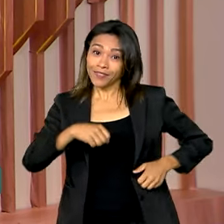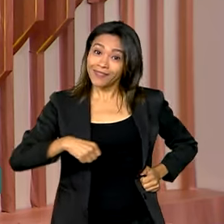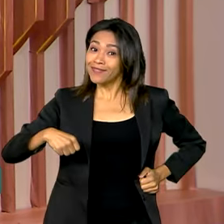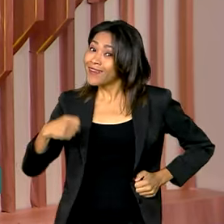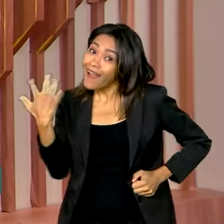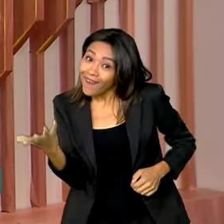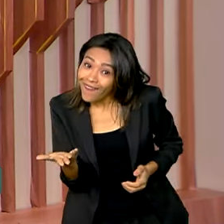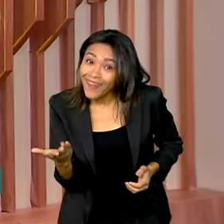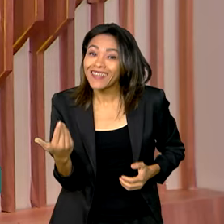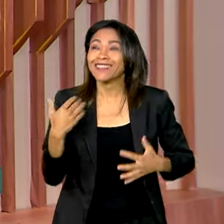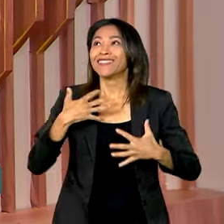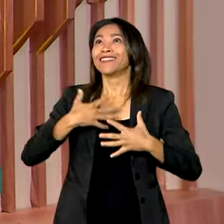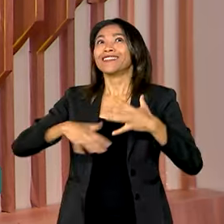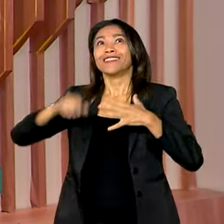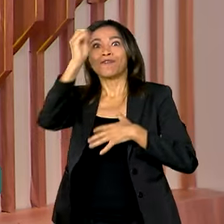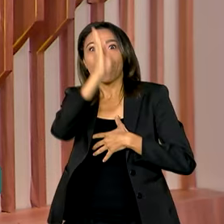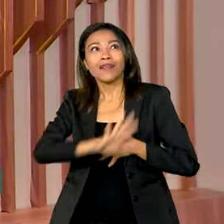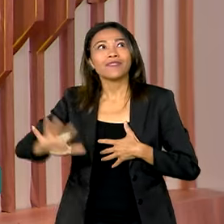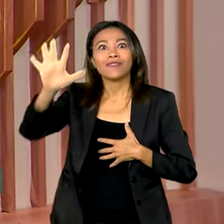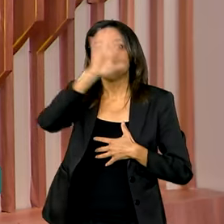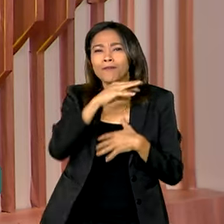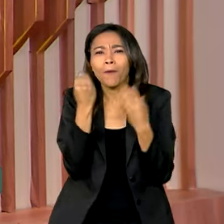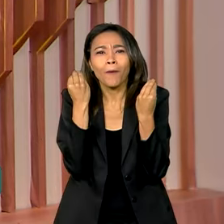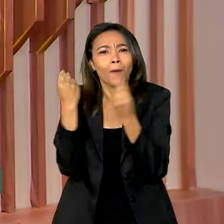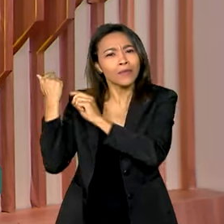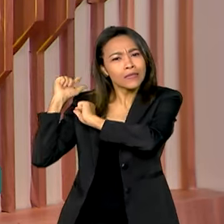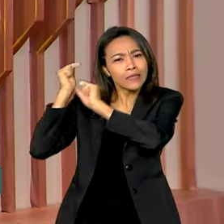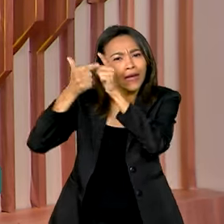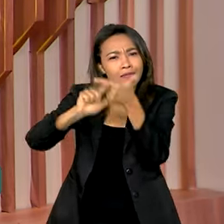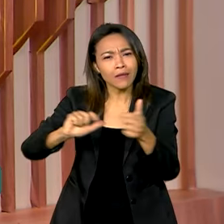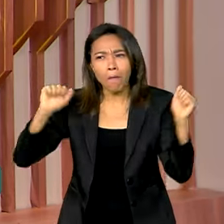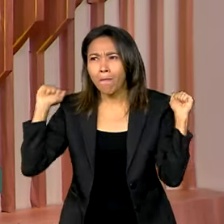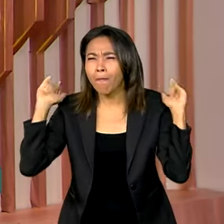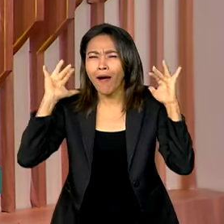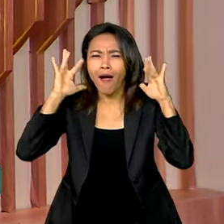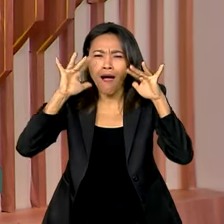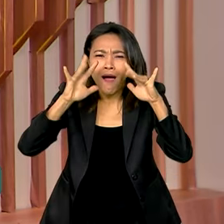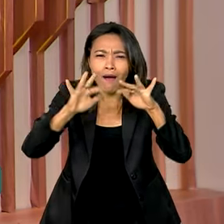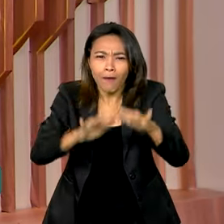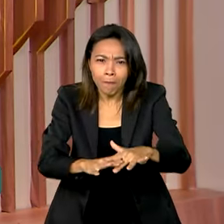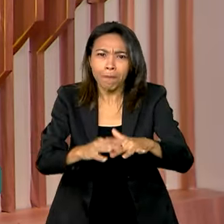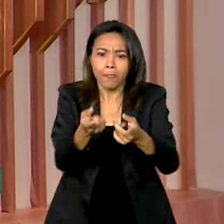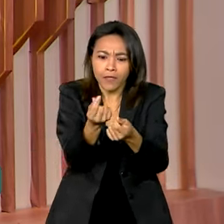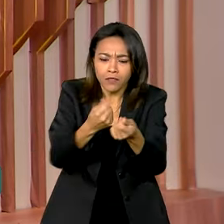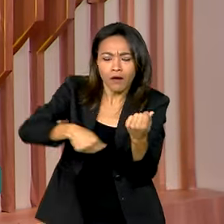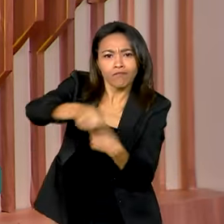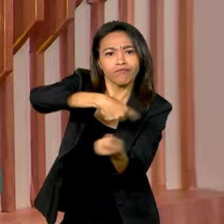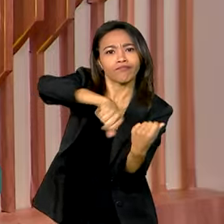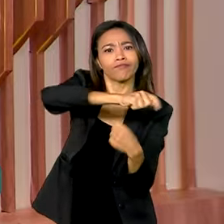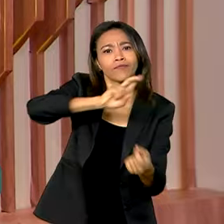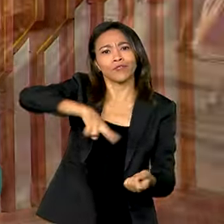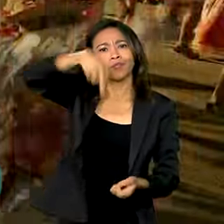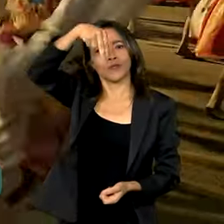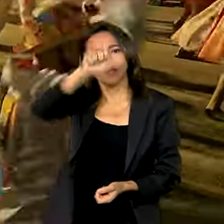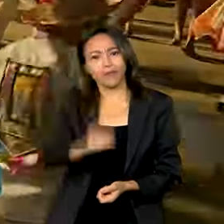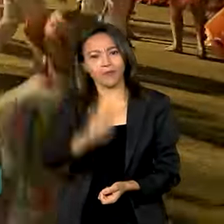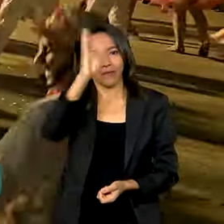coração do Brasil. Entenda como essa tradição arrasta multidões e gera lucro de norte a sul do país.